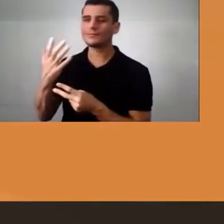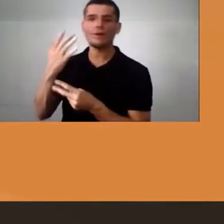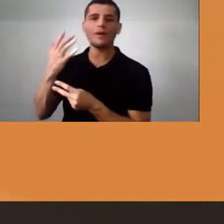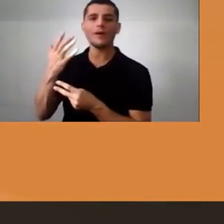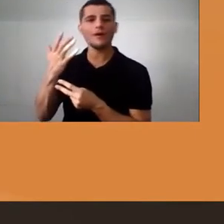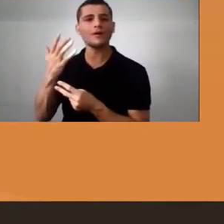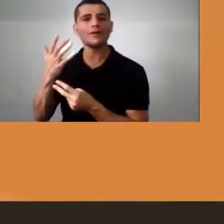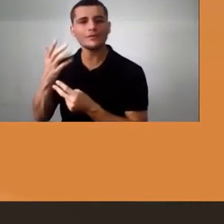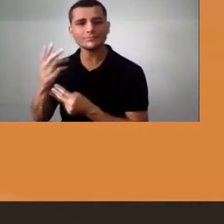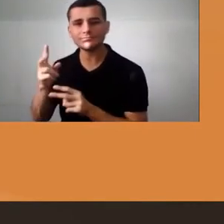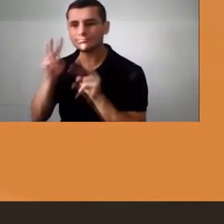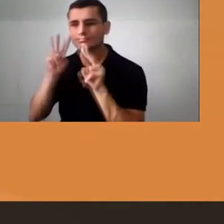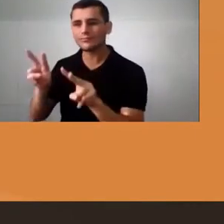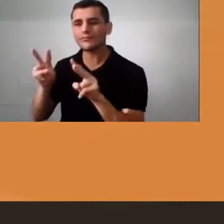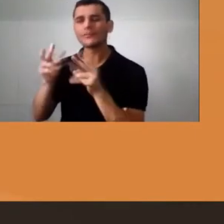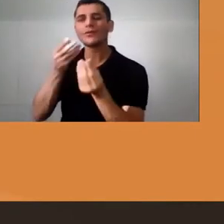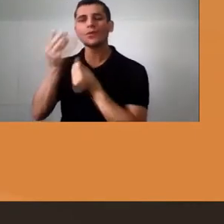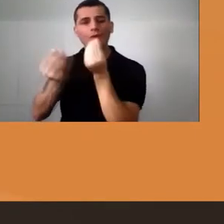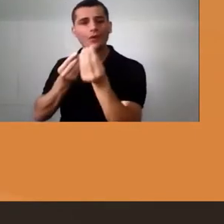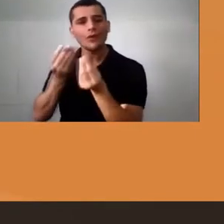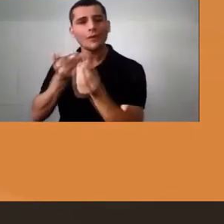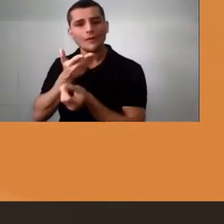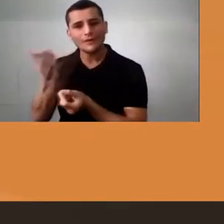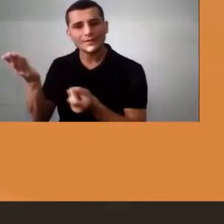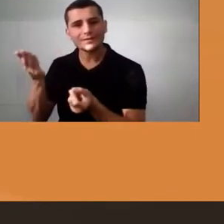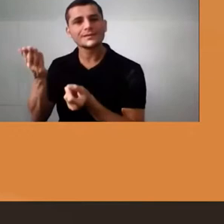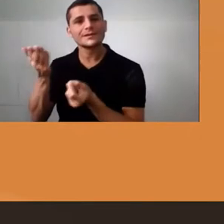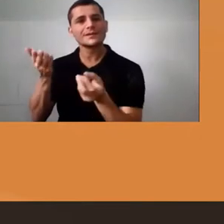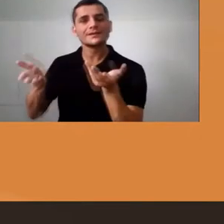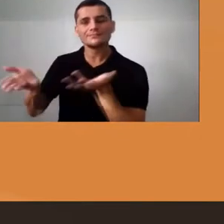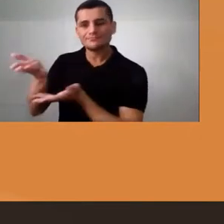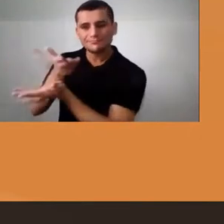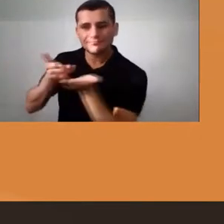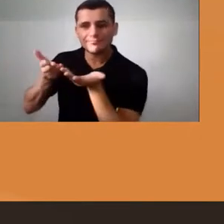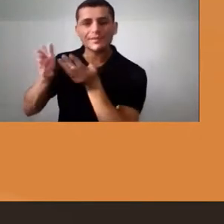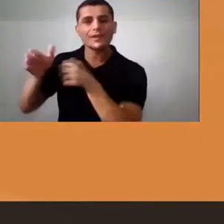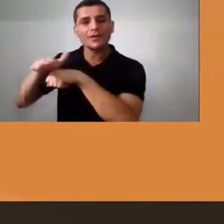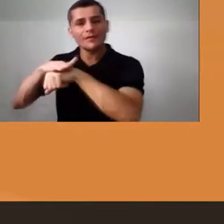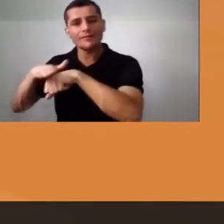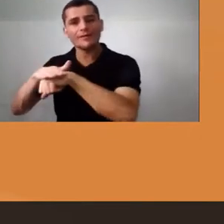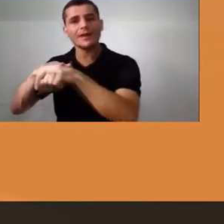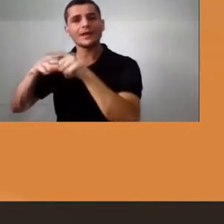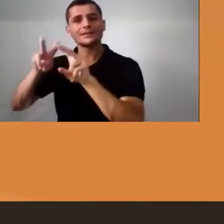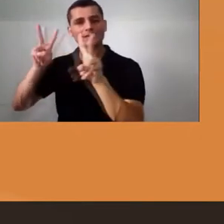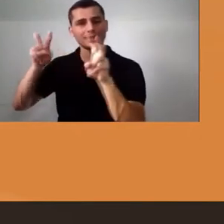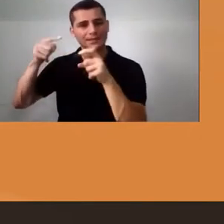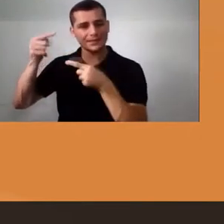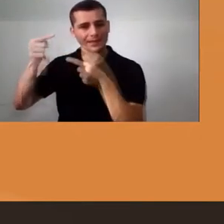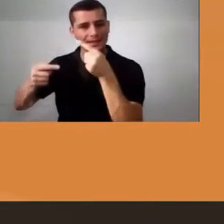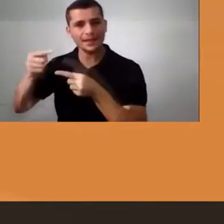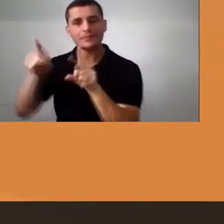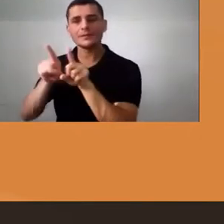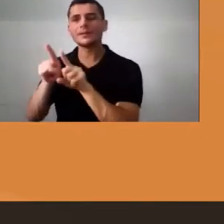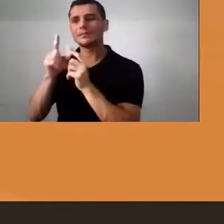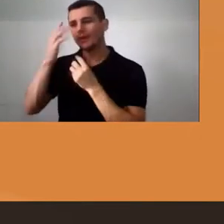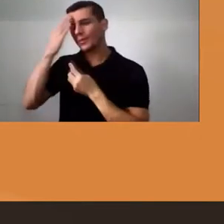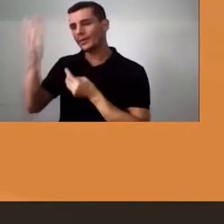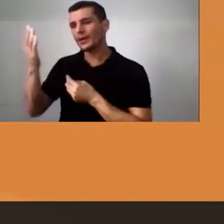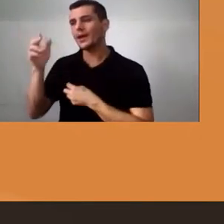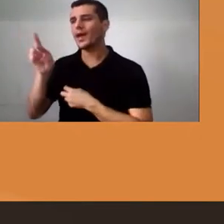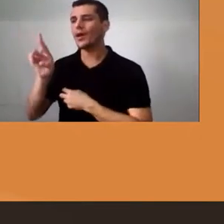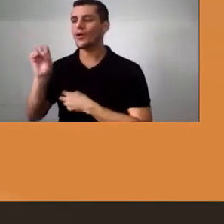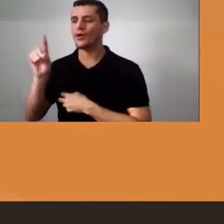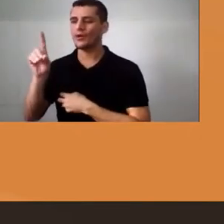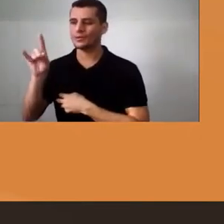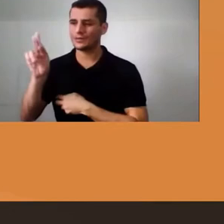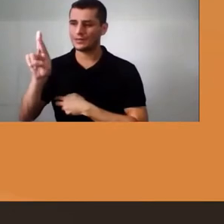aprendizado essas trocas, essas rodas de conversa. E agradeço ao Rodrigo também pela pergunta. Bom, Rodrigo, acho que desde